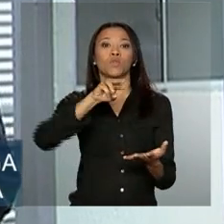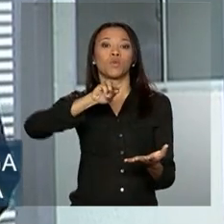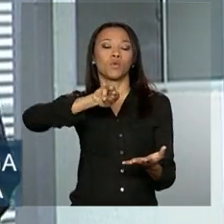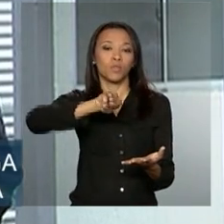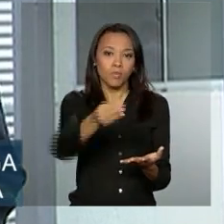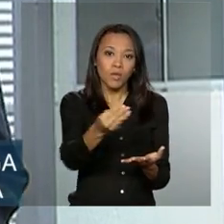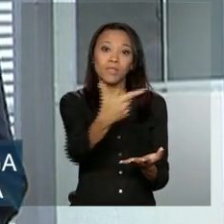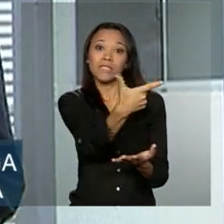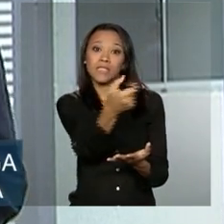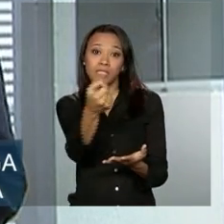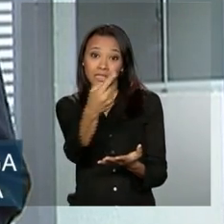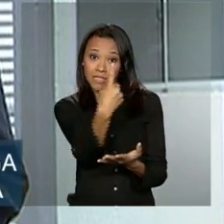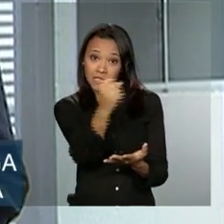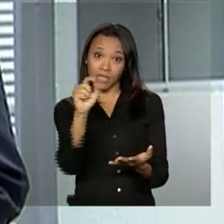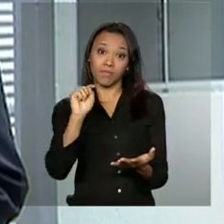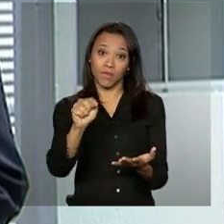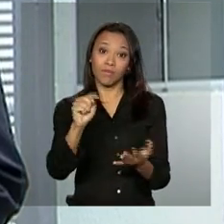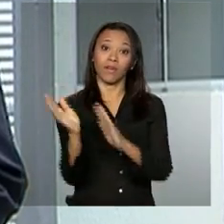100 mil moradias.